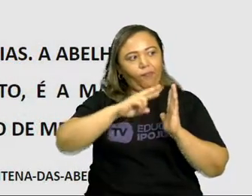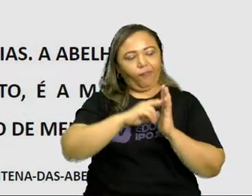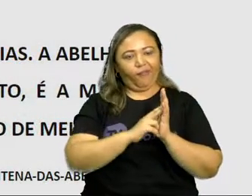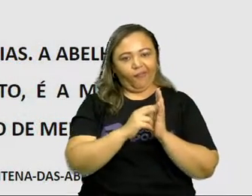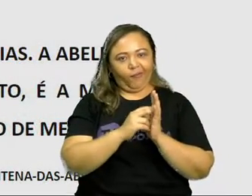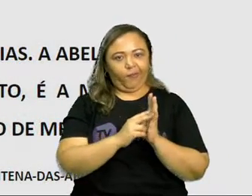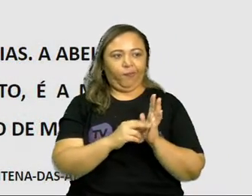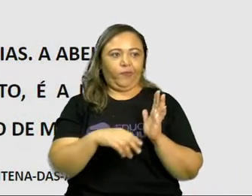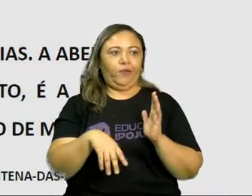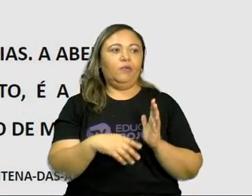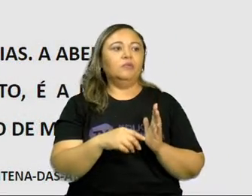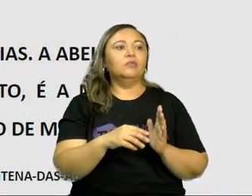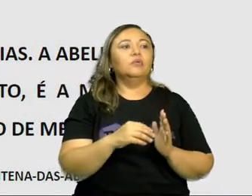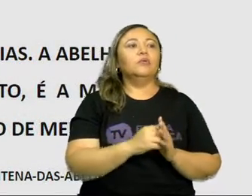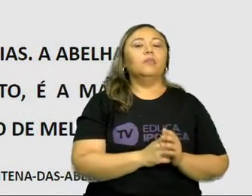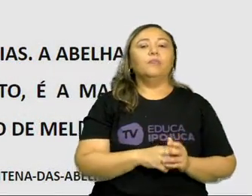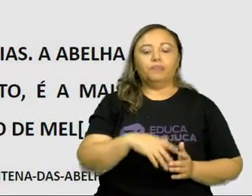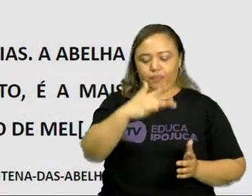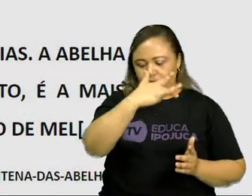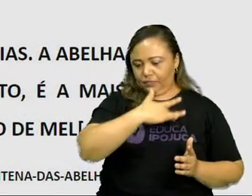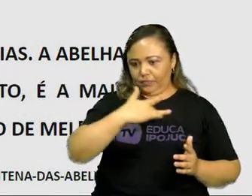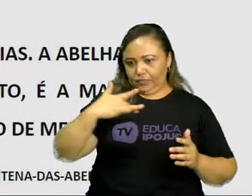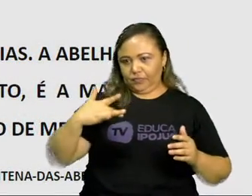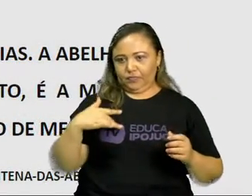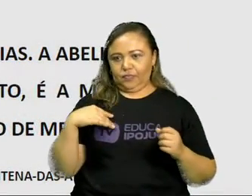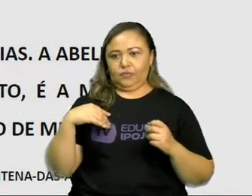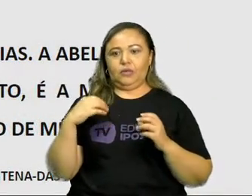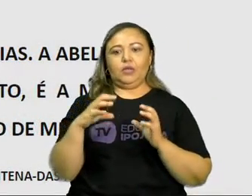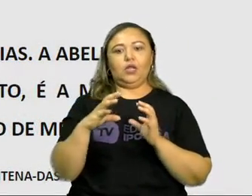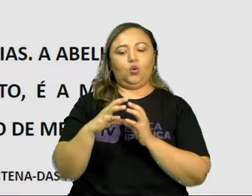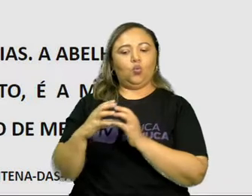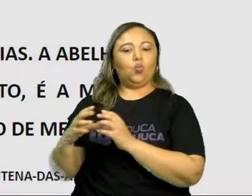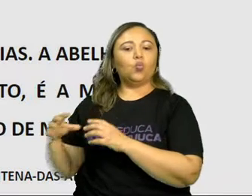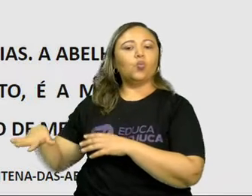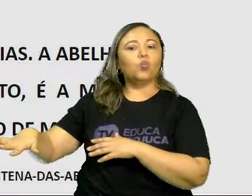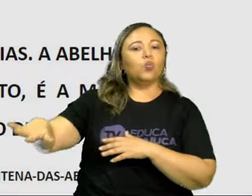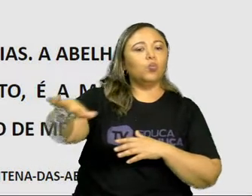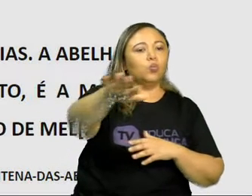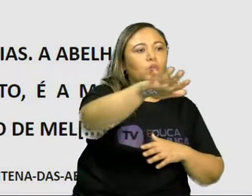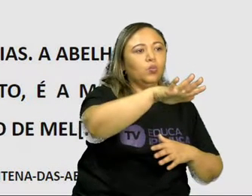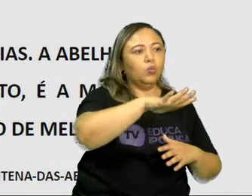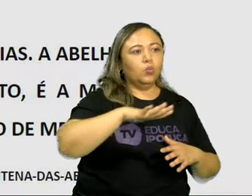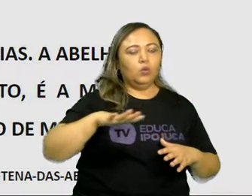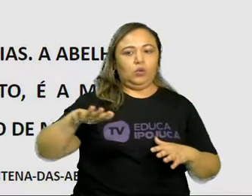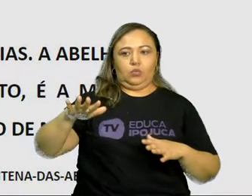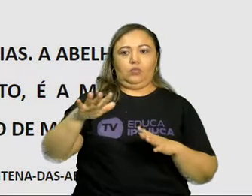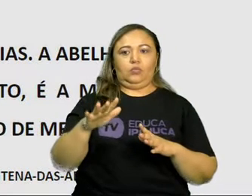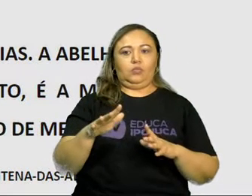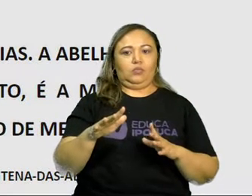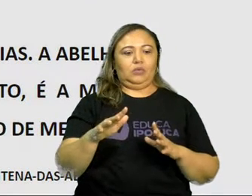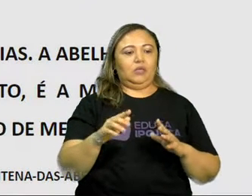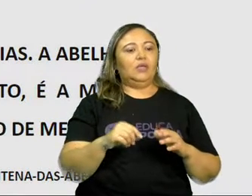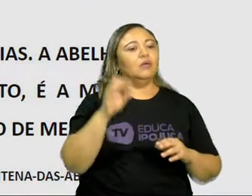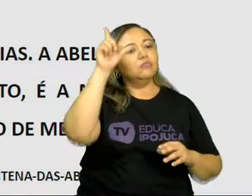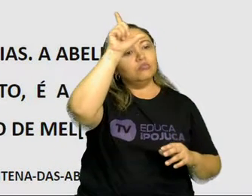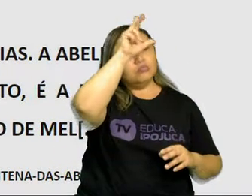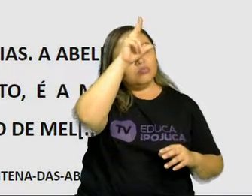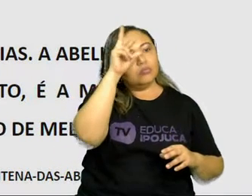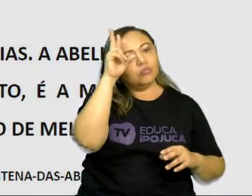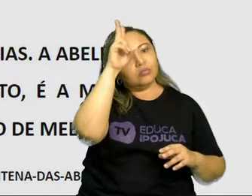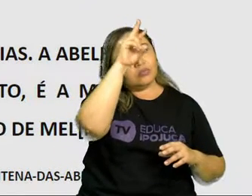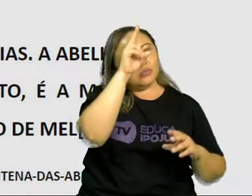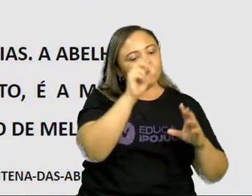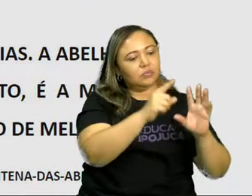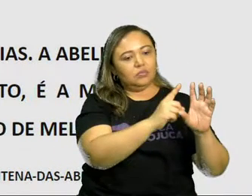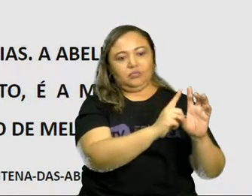Quando o assunto é saúde coletiva, até os insetos fazem distanciamento social. A pandemia